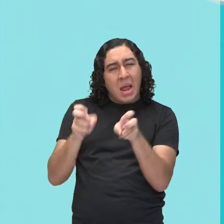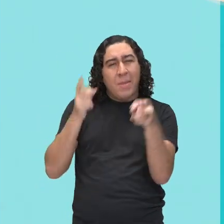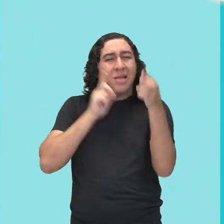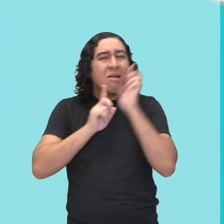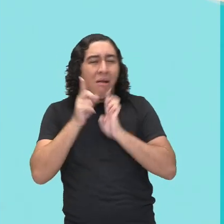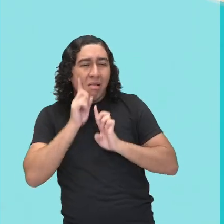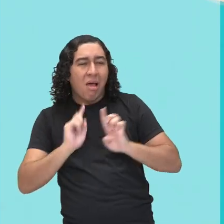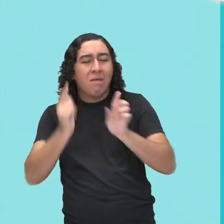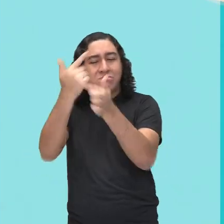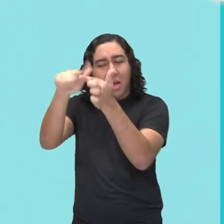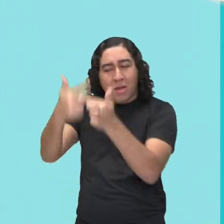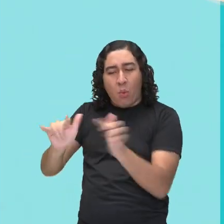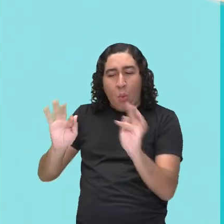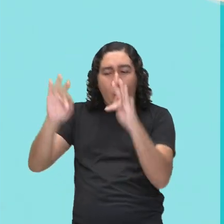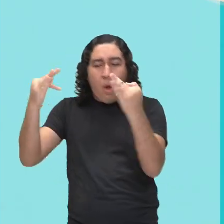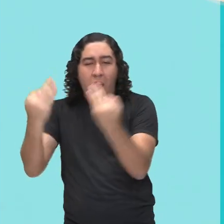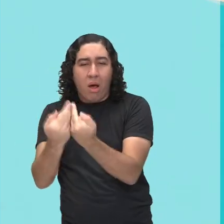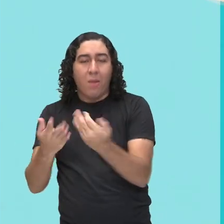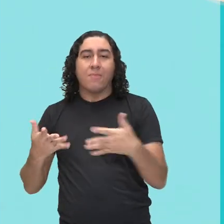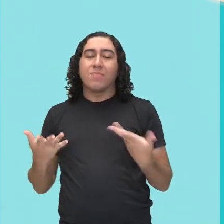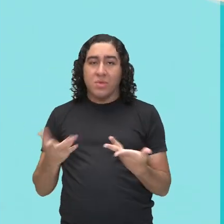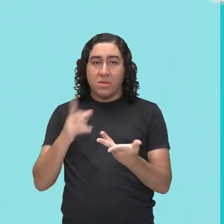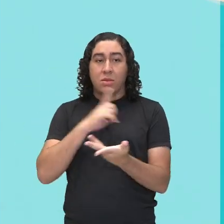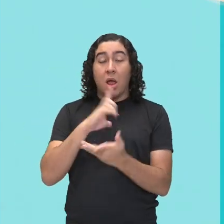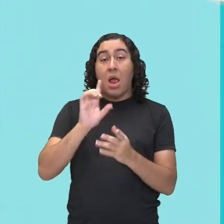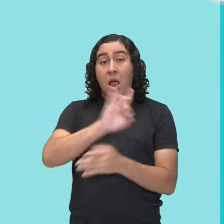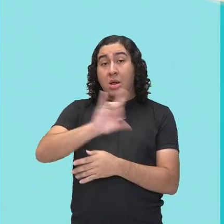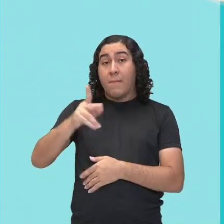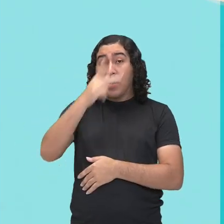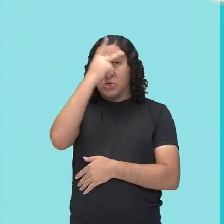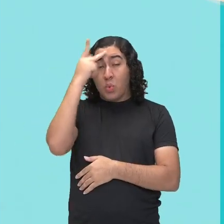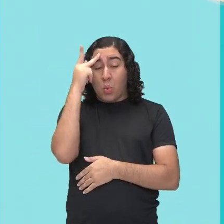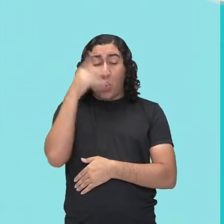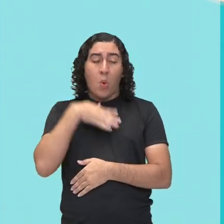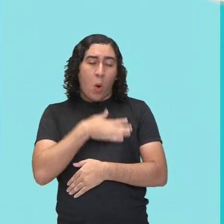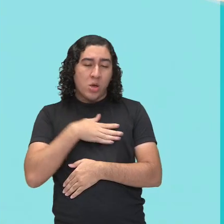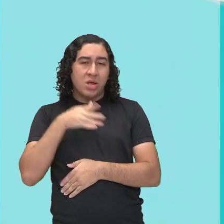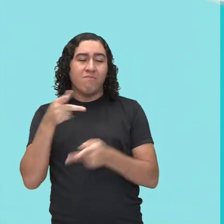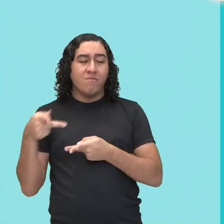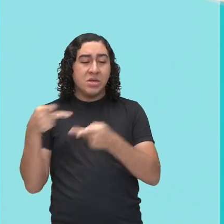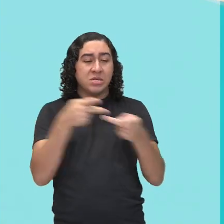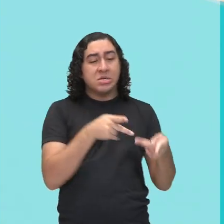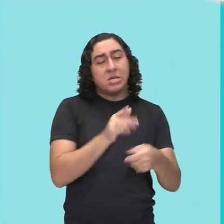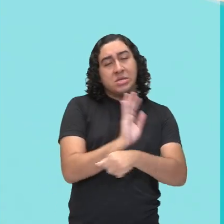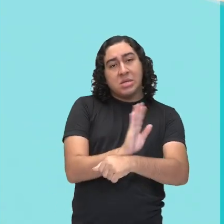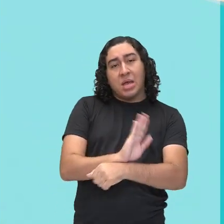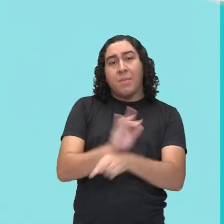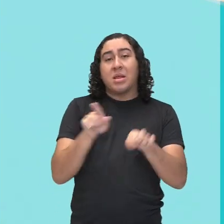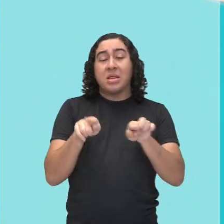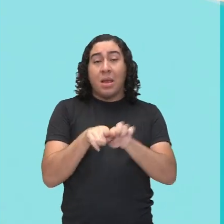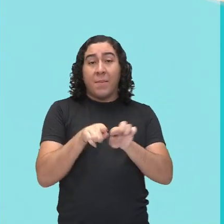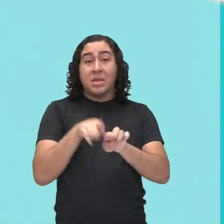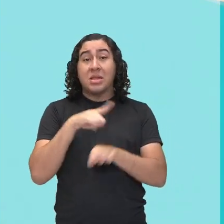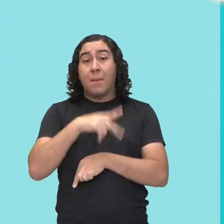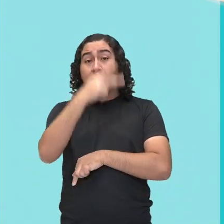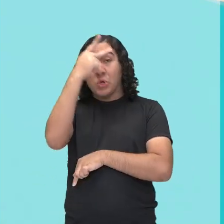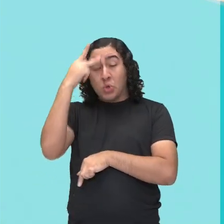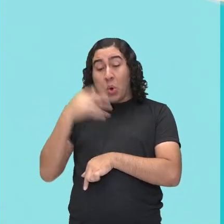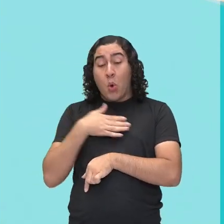tem um estilo. Gosta de ir ao cinema. Tem alguns que gostam de filmes de terror.